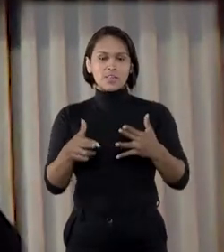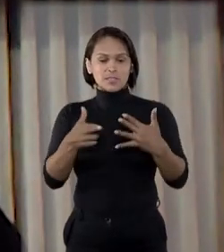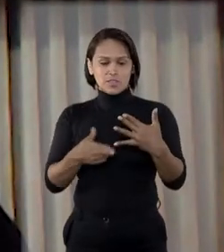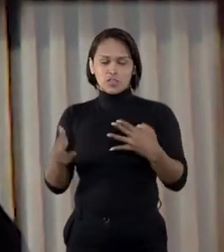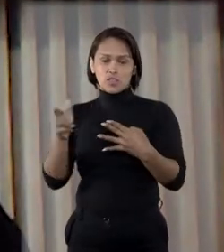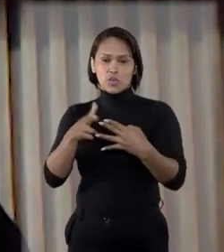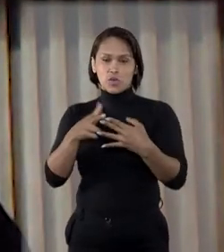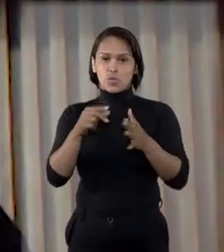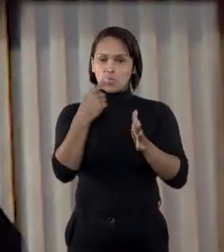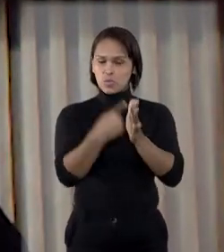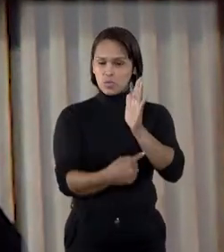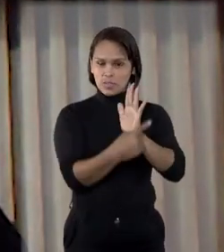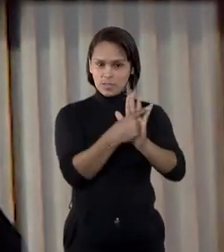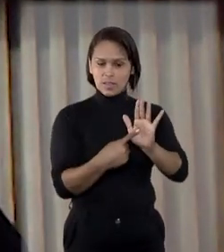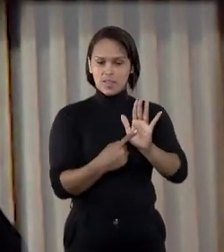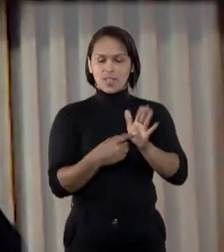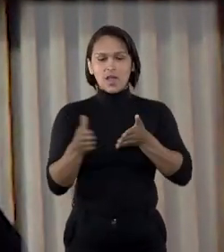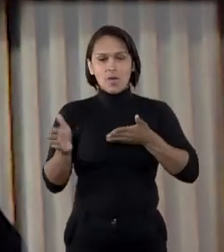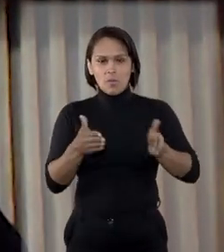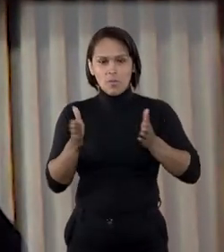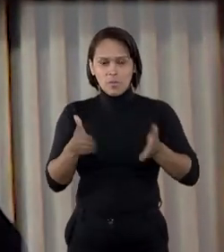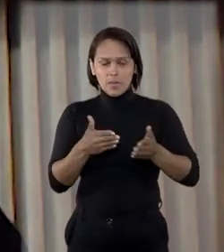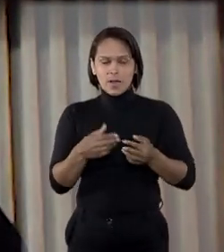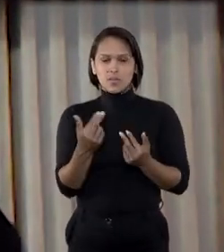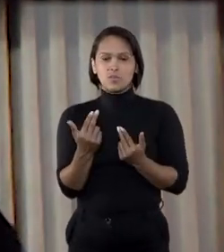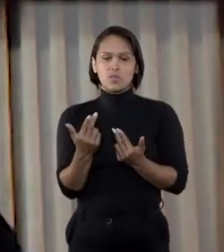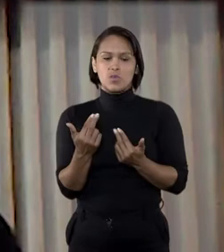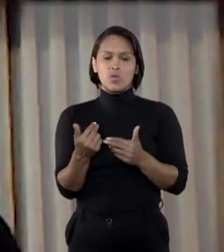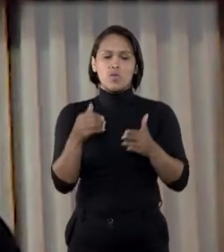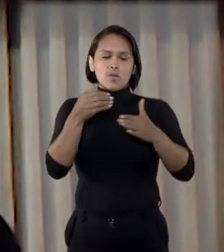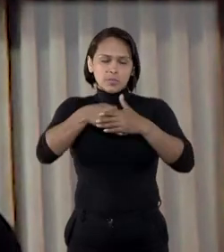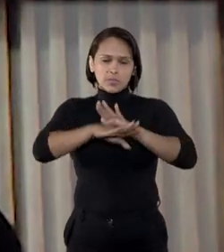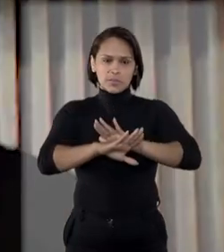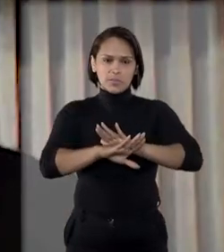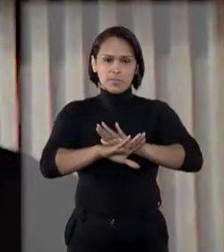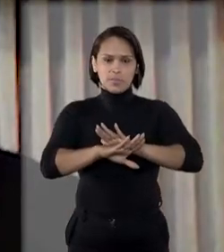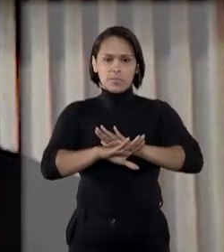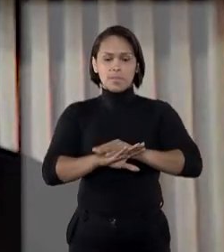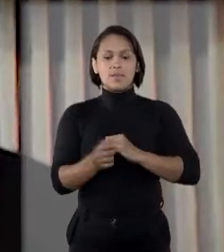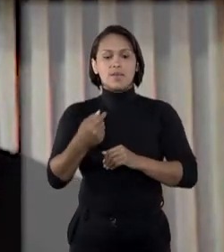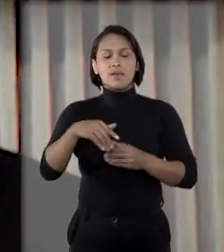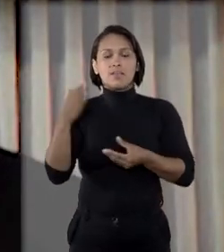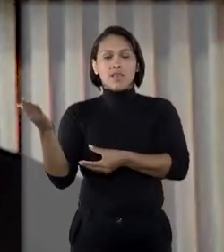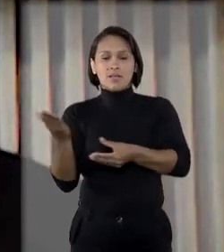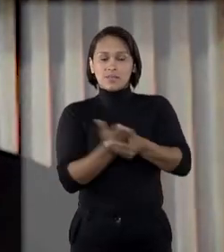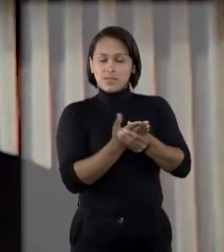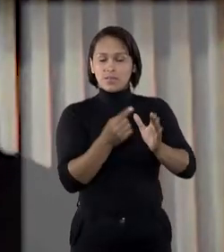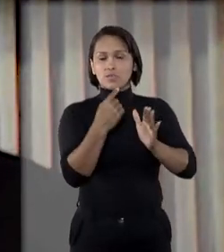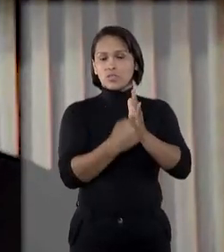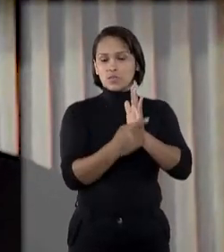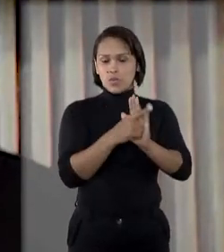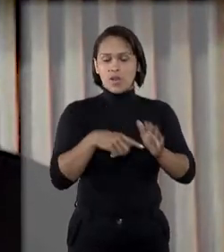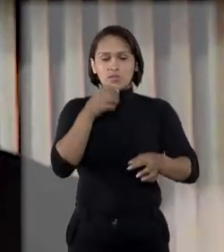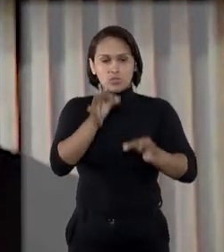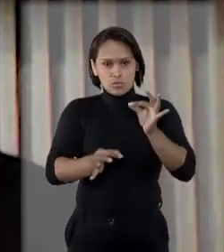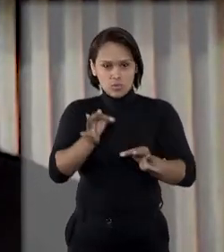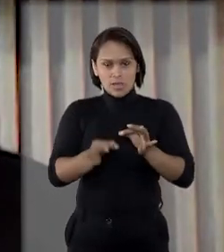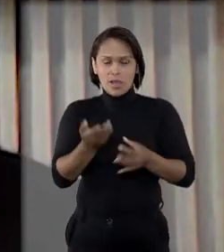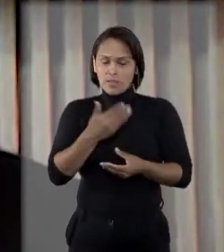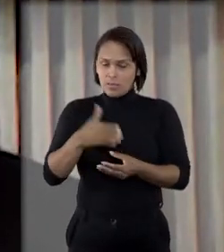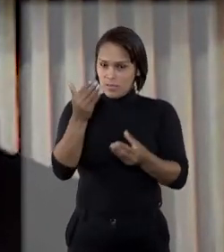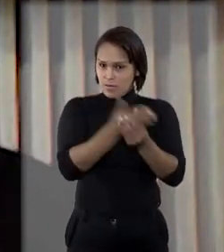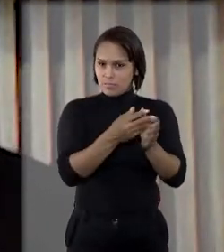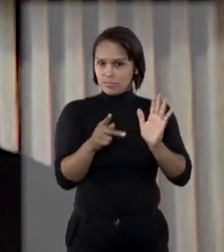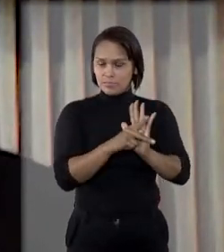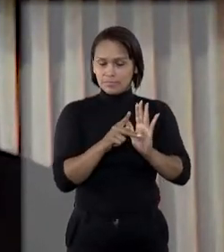ação recisória e de nulidade é entre os prazos decadenciais e prescricionais. No caso da ação de nulidade julgada nesse processo,